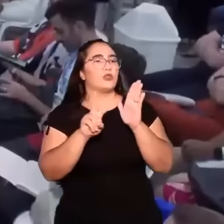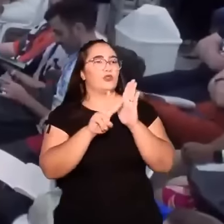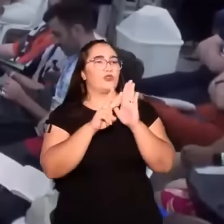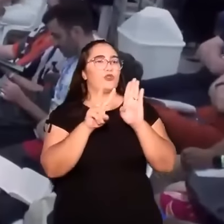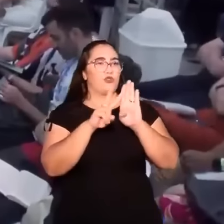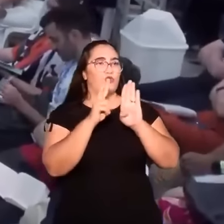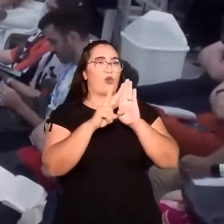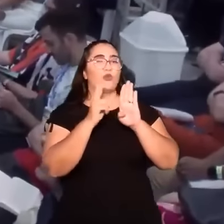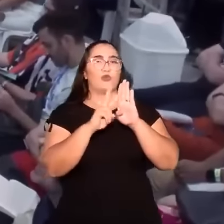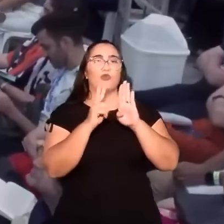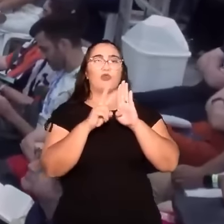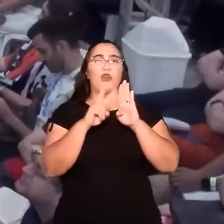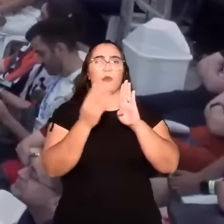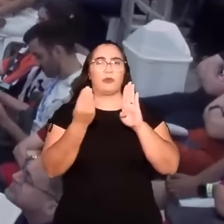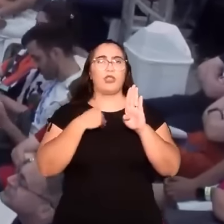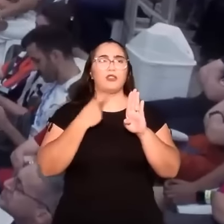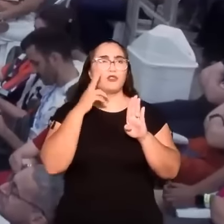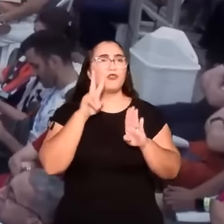Fique tranquilo.